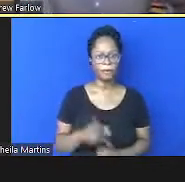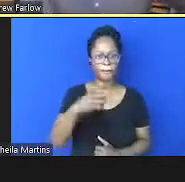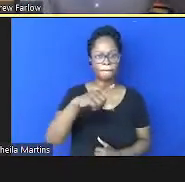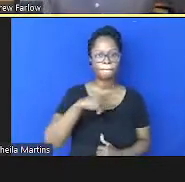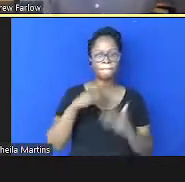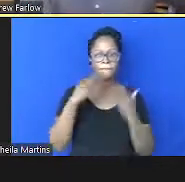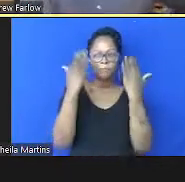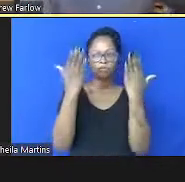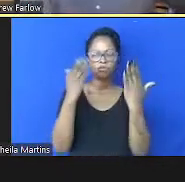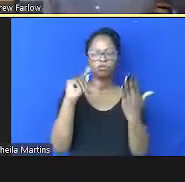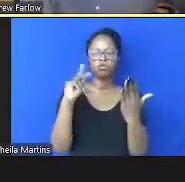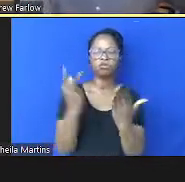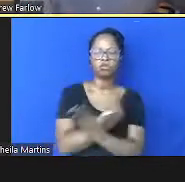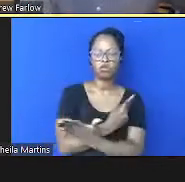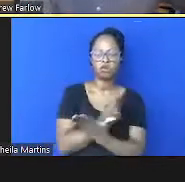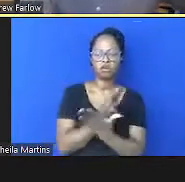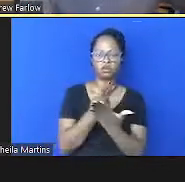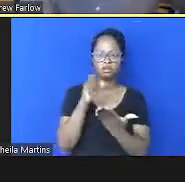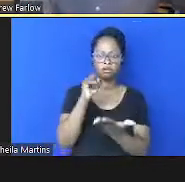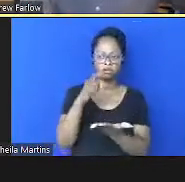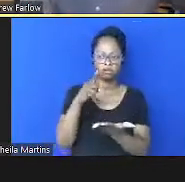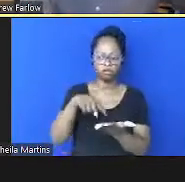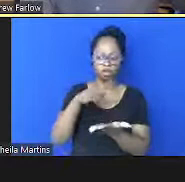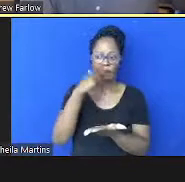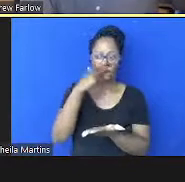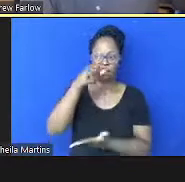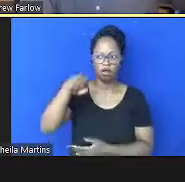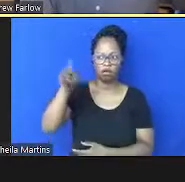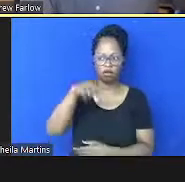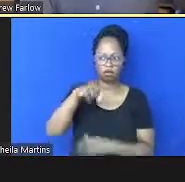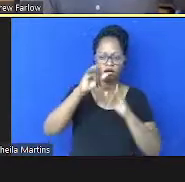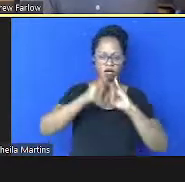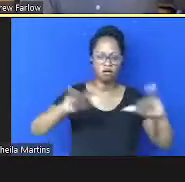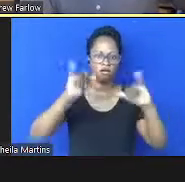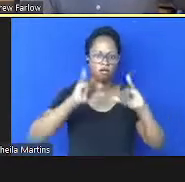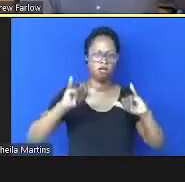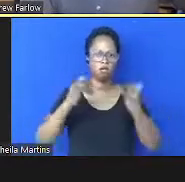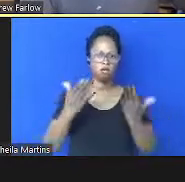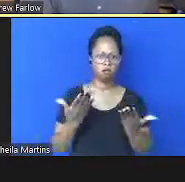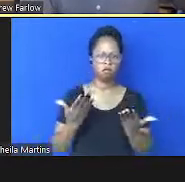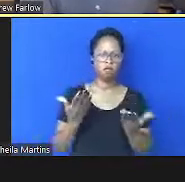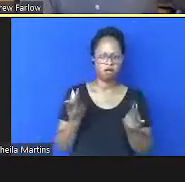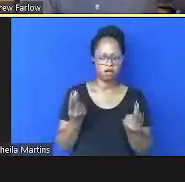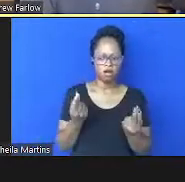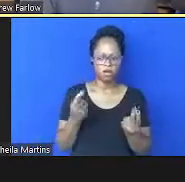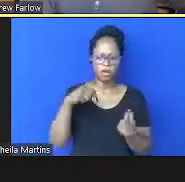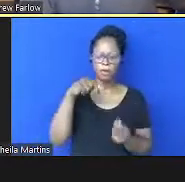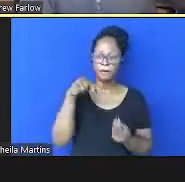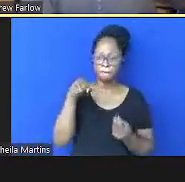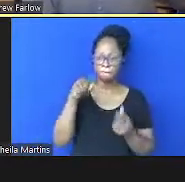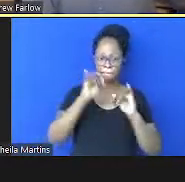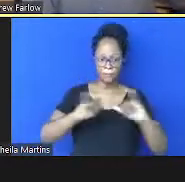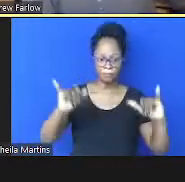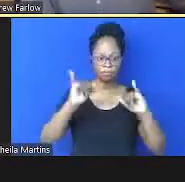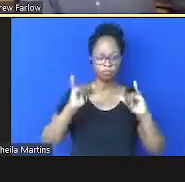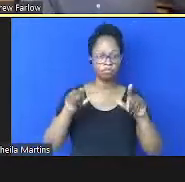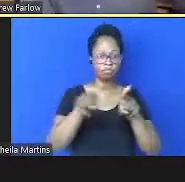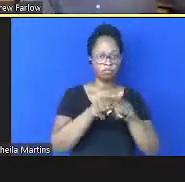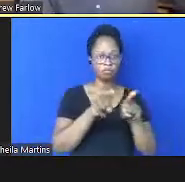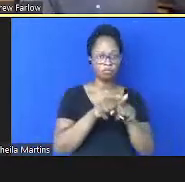o que acontece a gente cancelar as campanhas de distribuição em massa dos